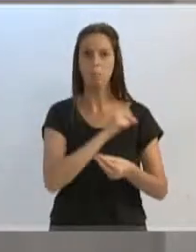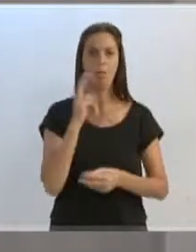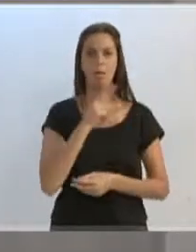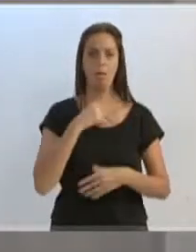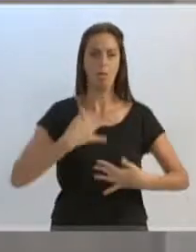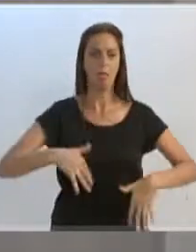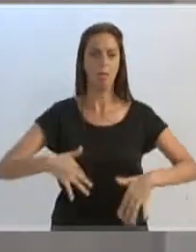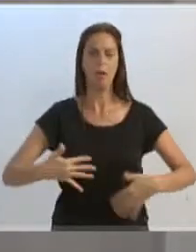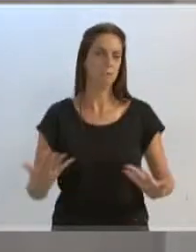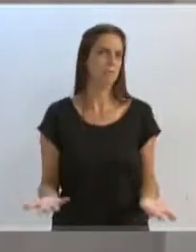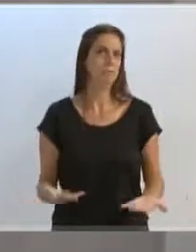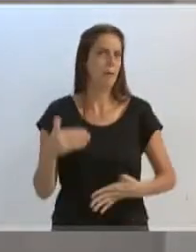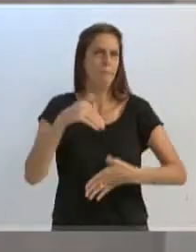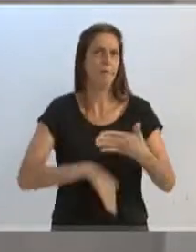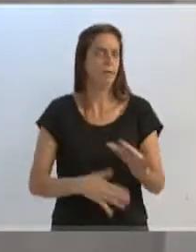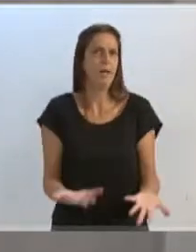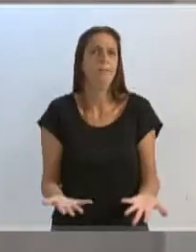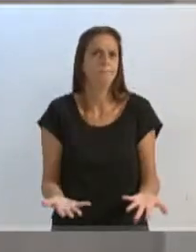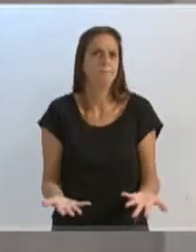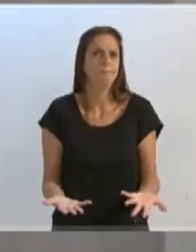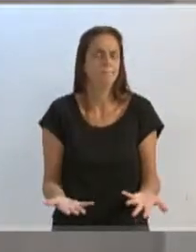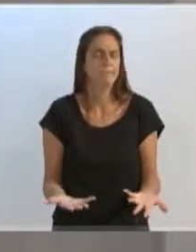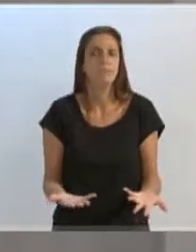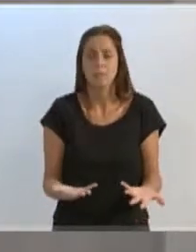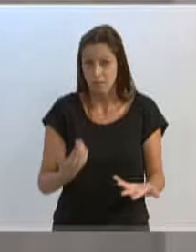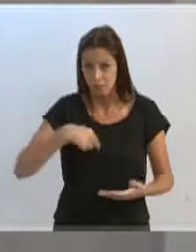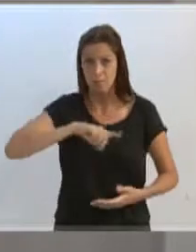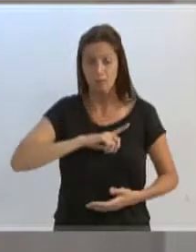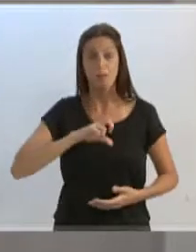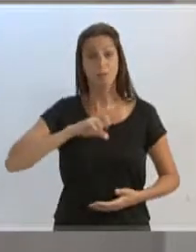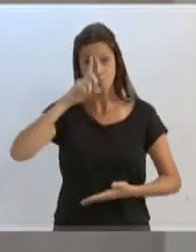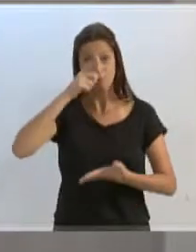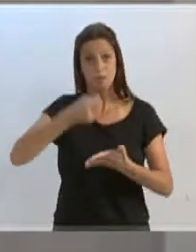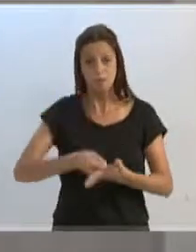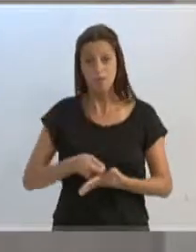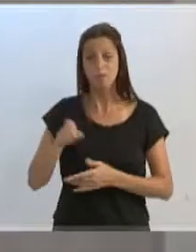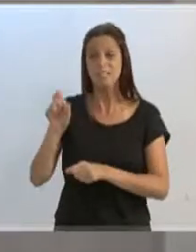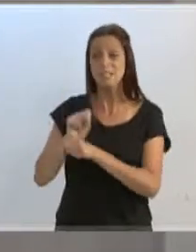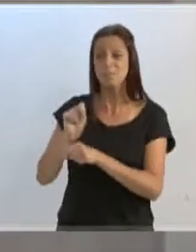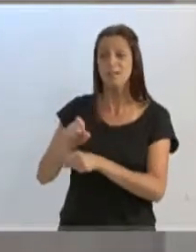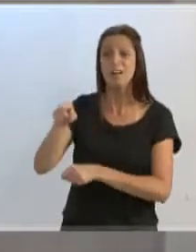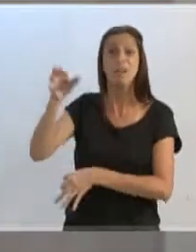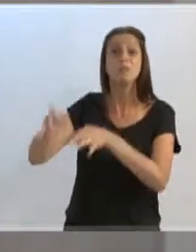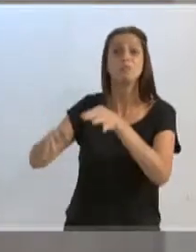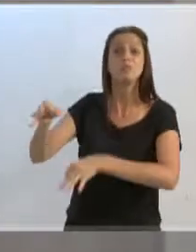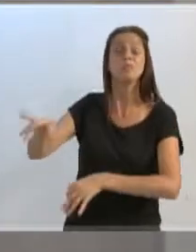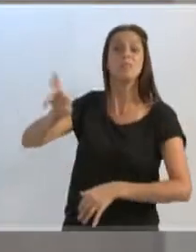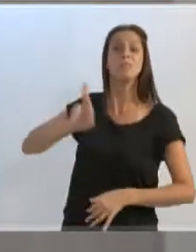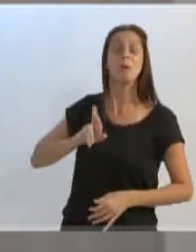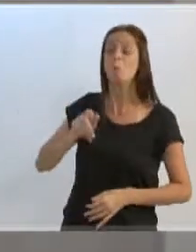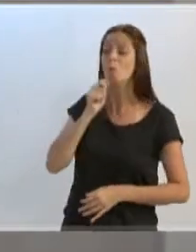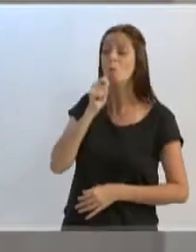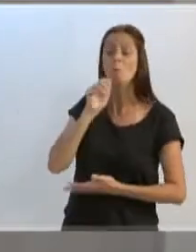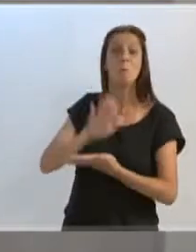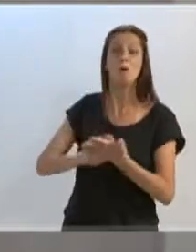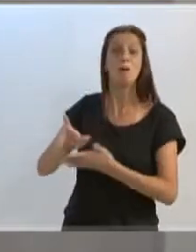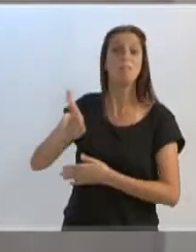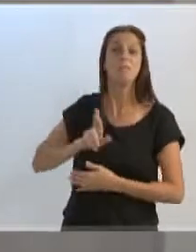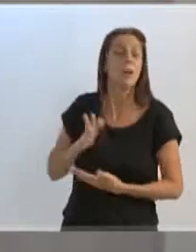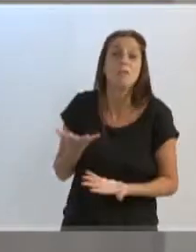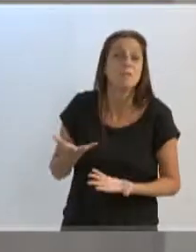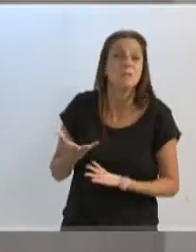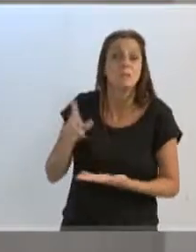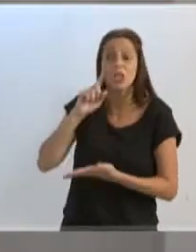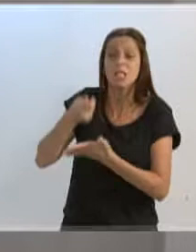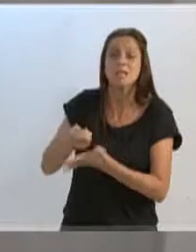aqui nessa casa, até porque temos decisões na justiça que estão sendo tomadas ainda, não temos uma definição